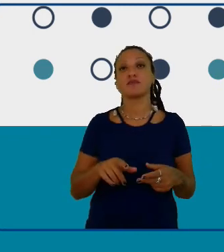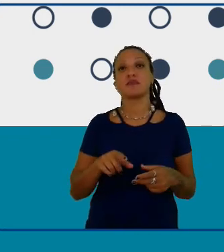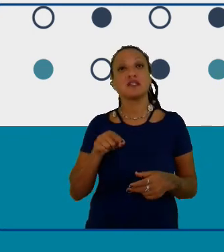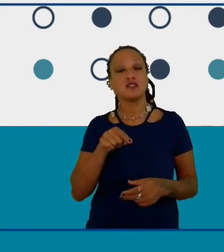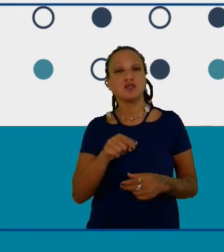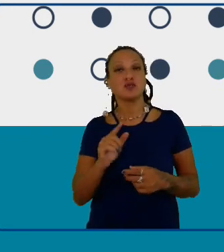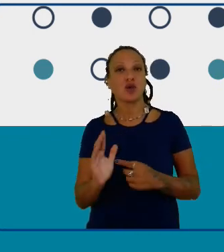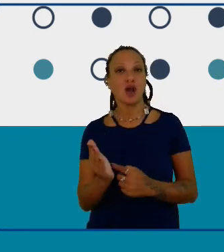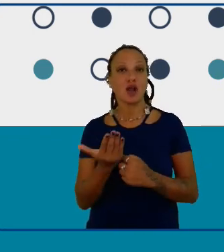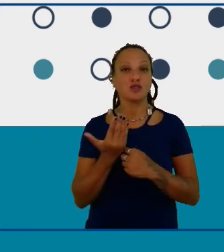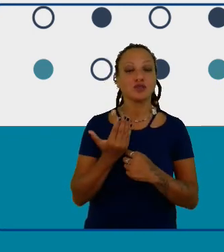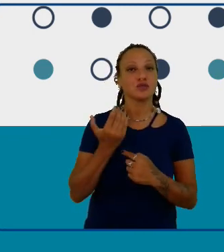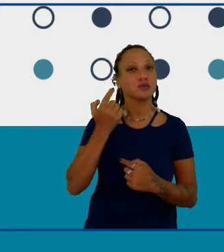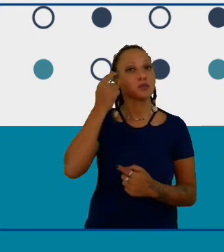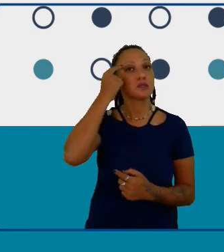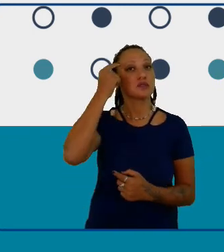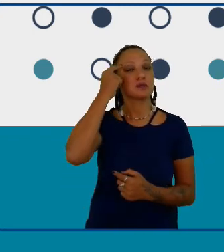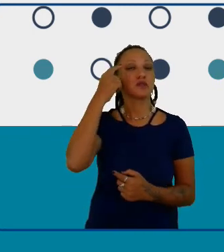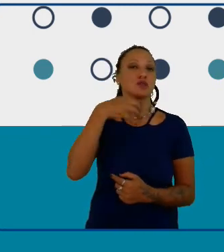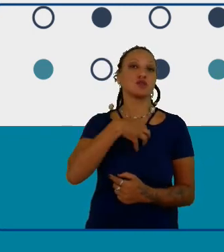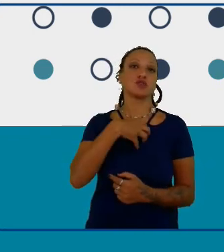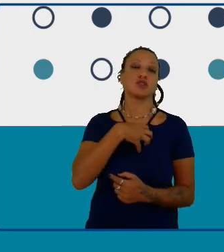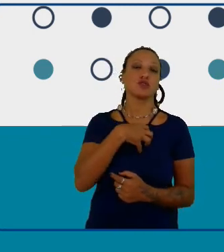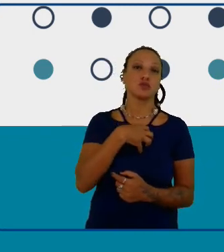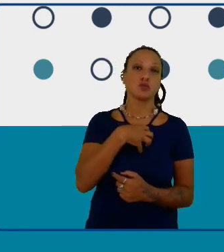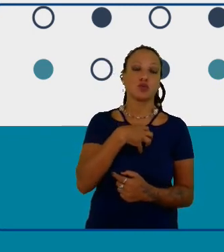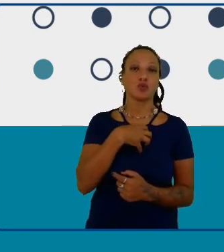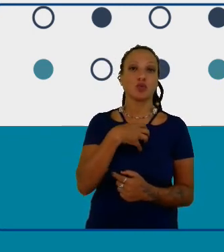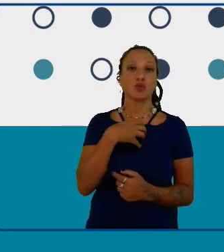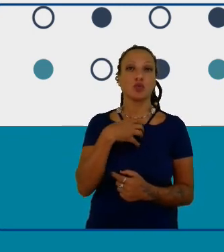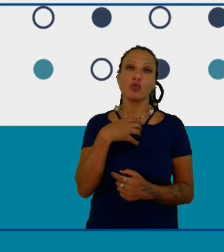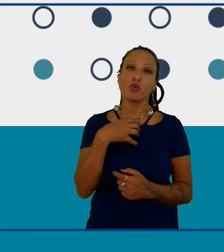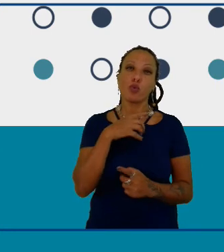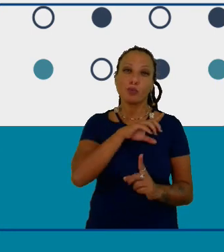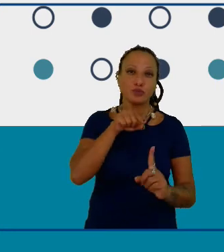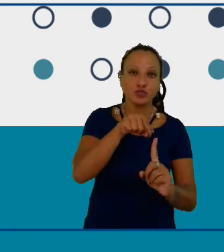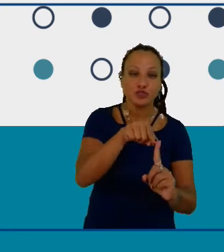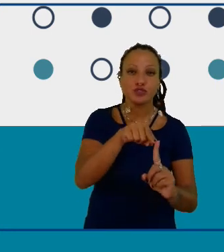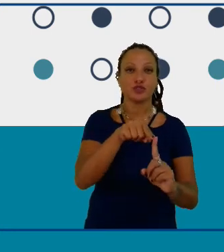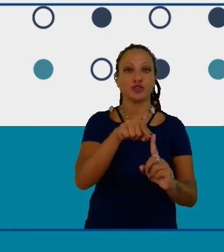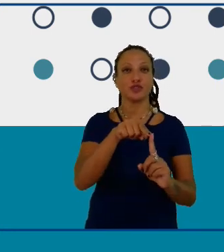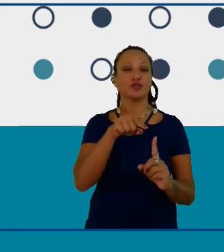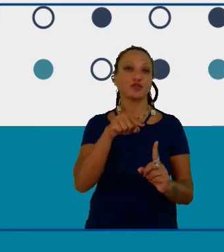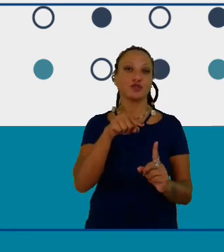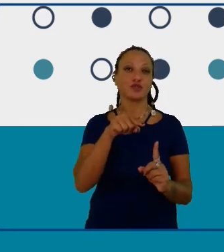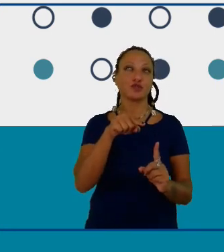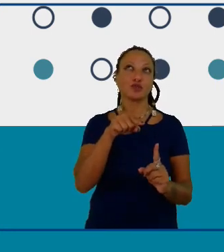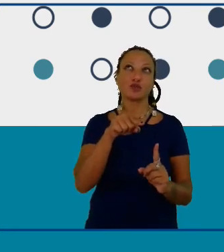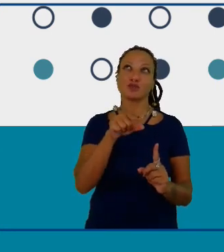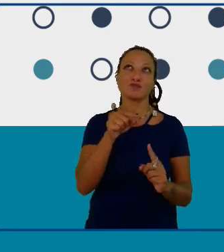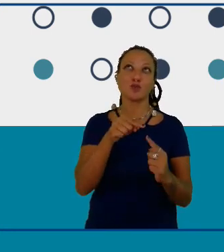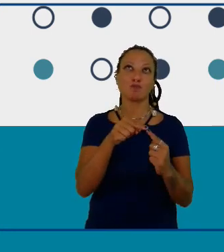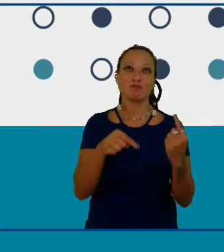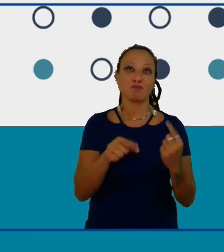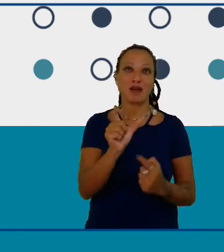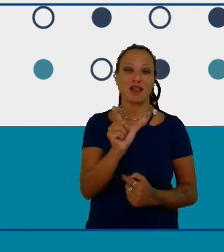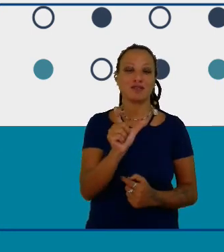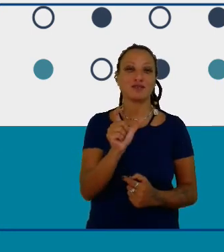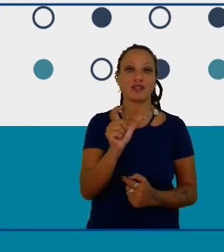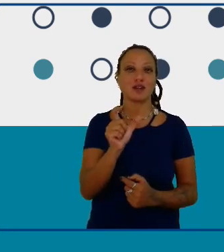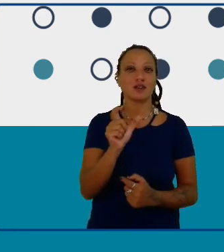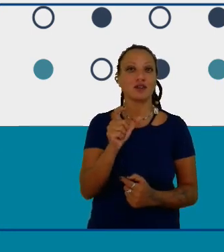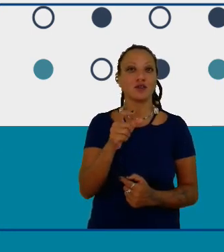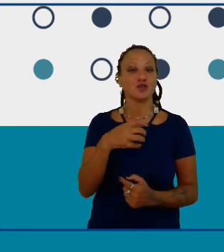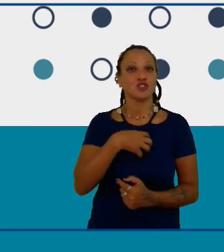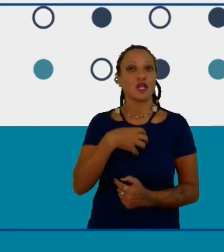mais lógico e um pouco mais objetivo não é a palavra certa mas assim você